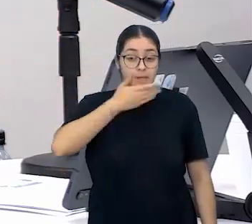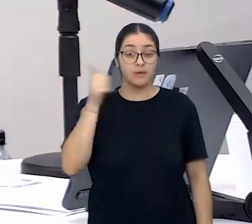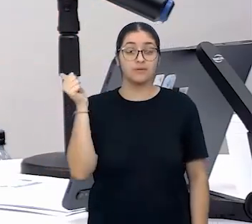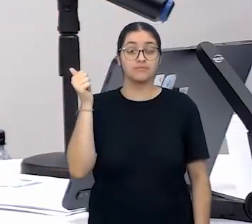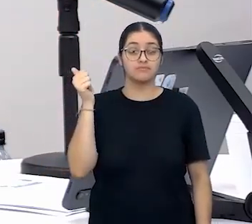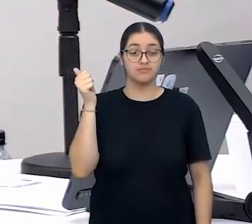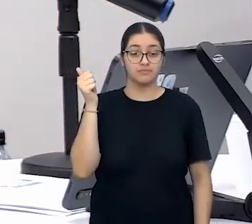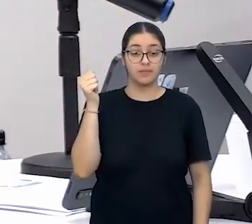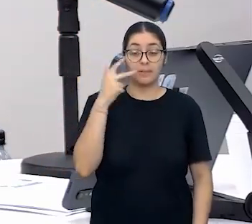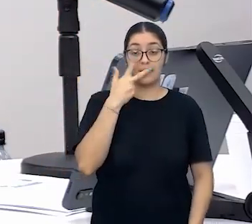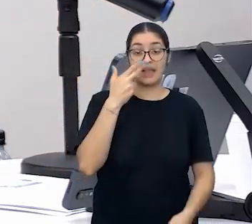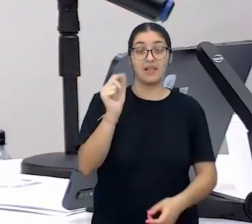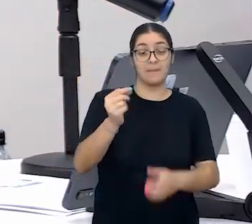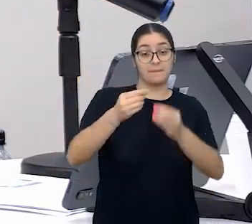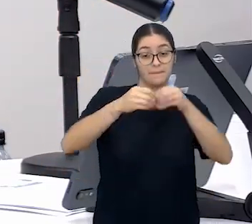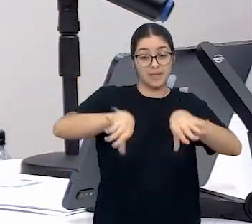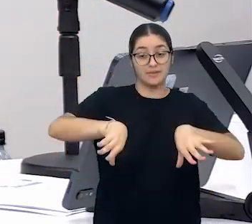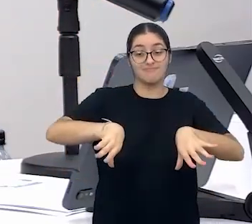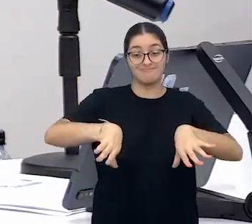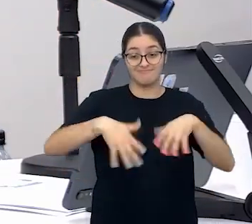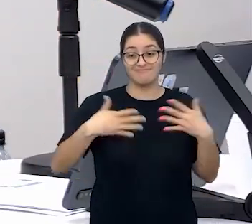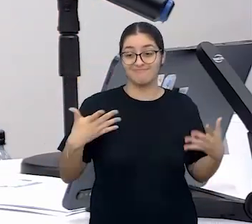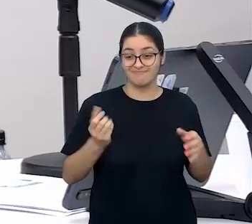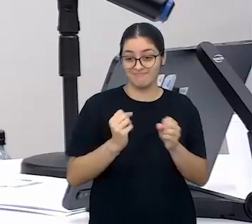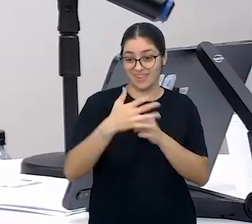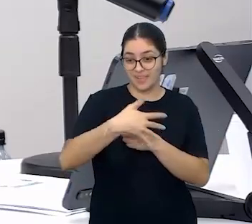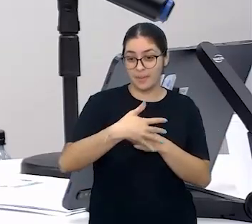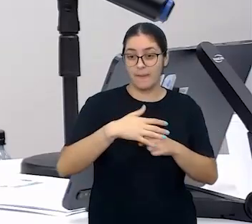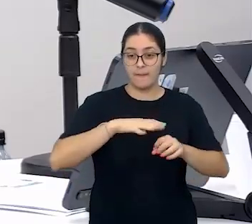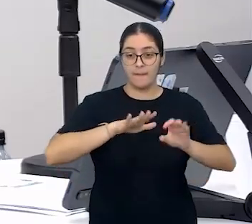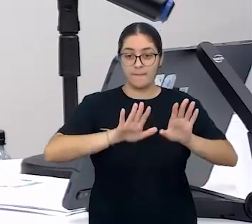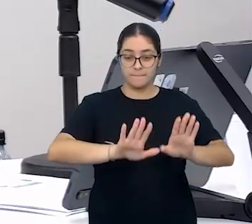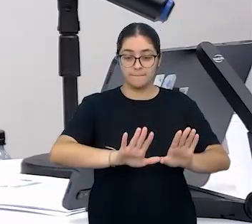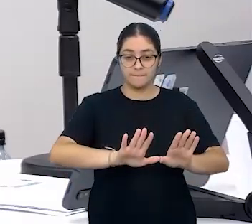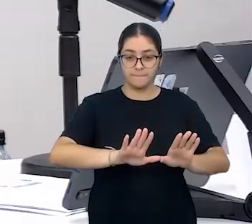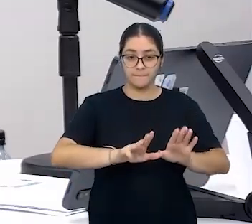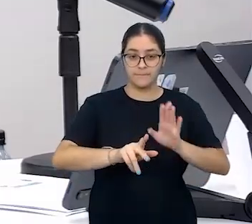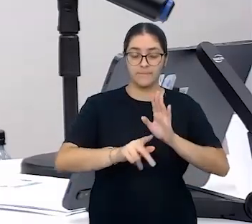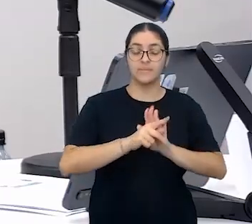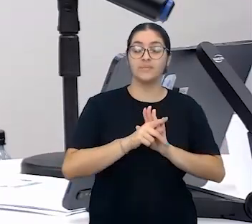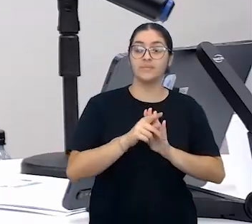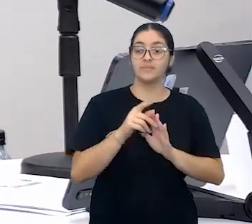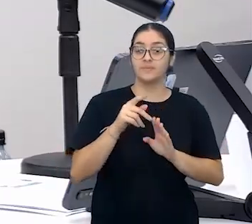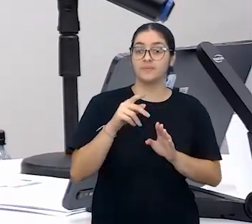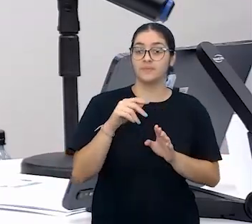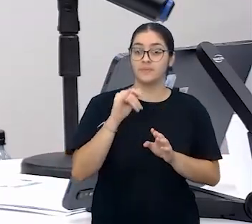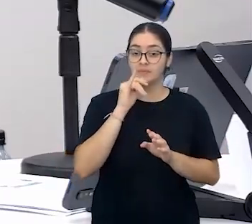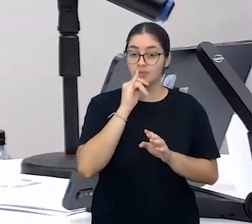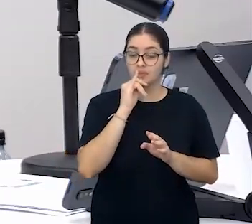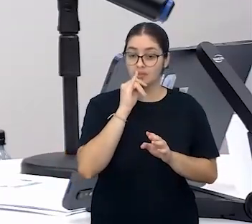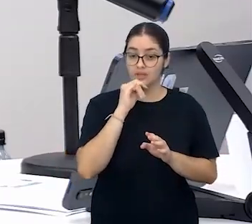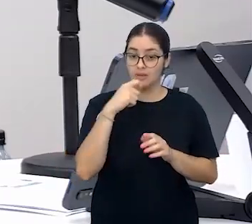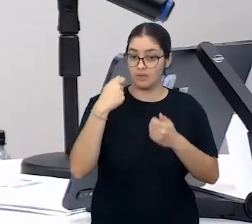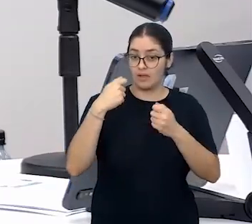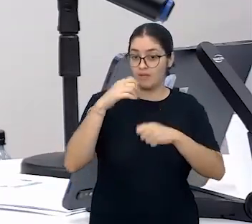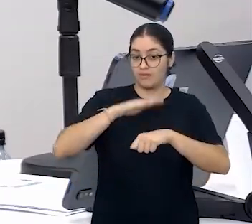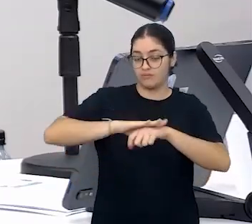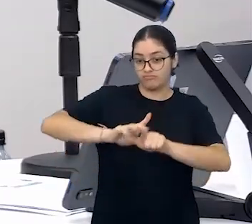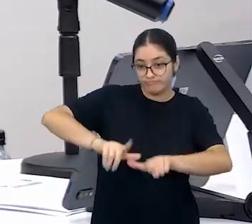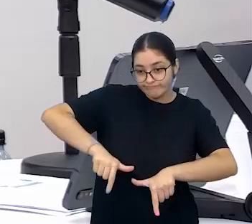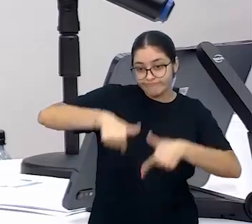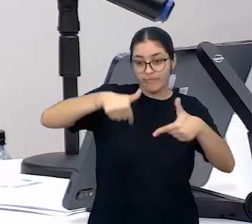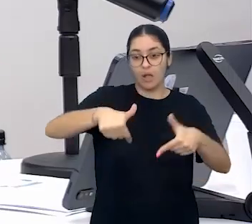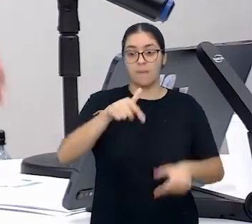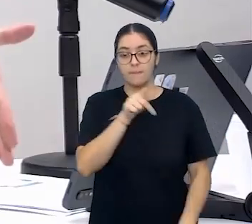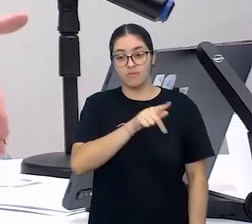então a gente perdeu bastante, né? Mas isso não tira do holofote do professor aquilo que ele de fato necessita fazer